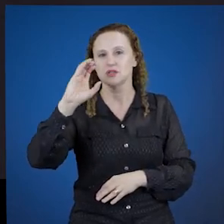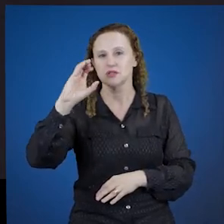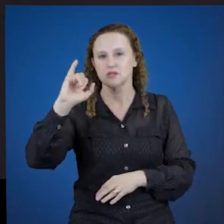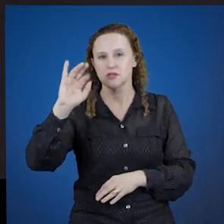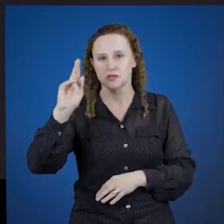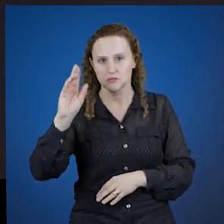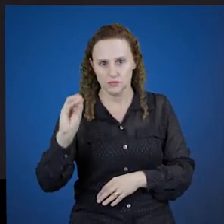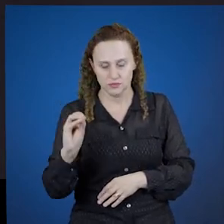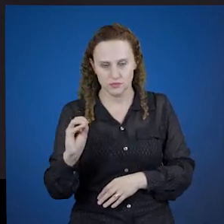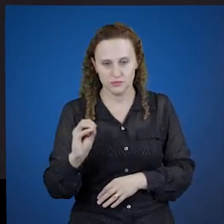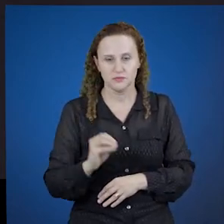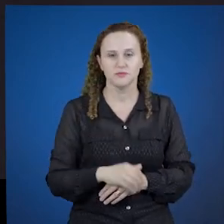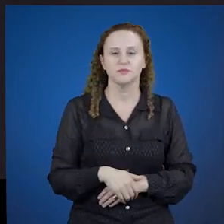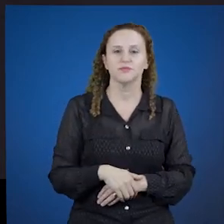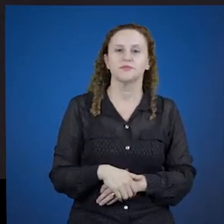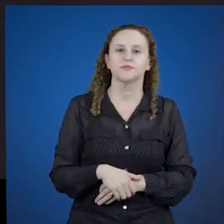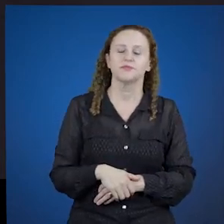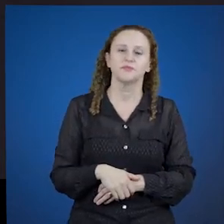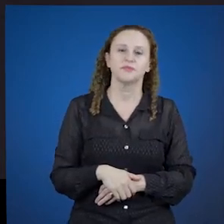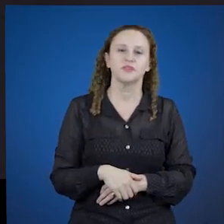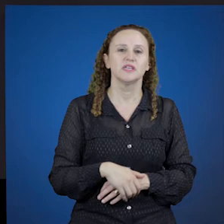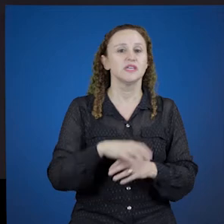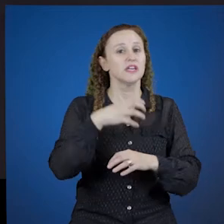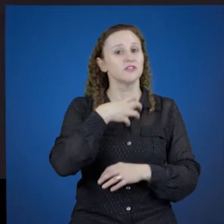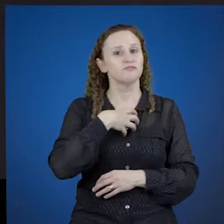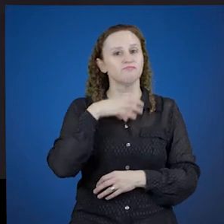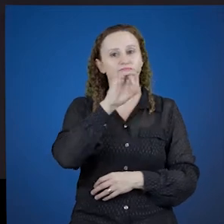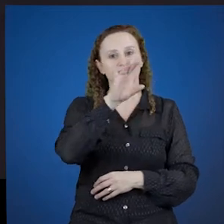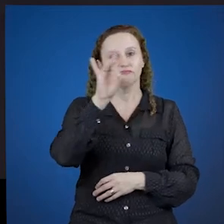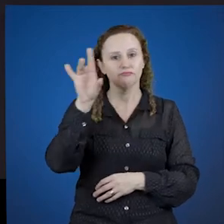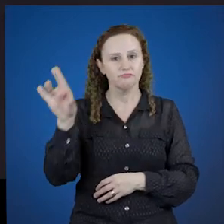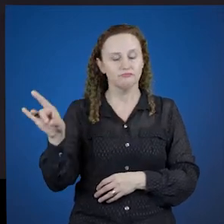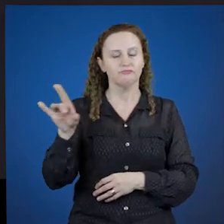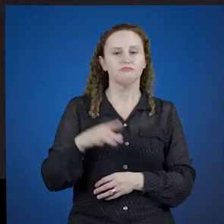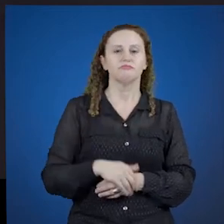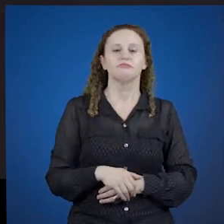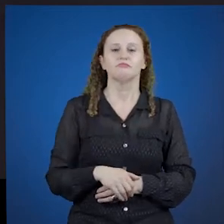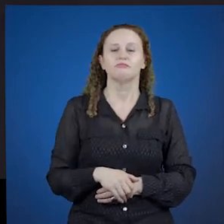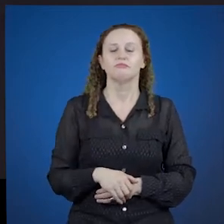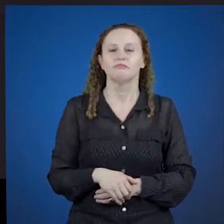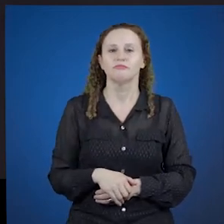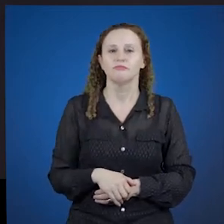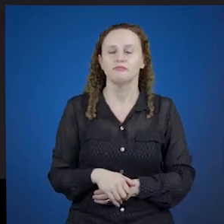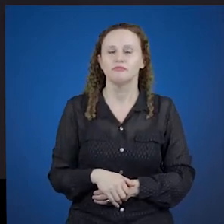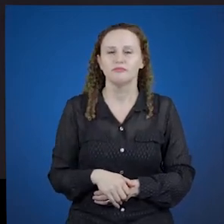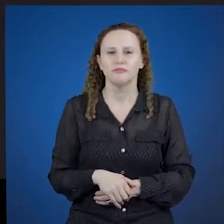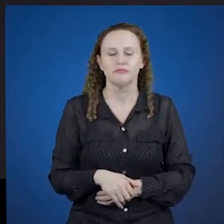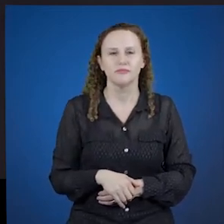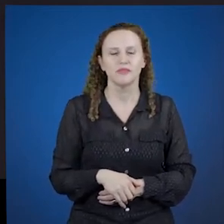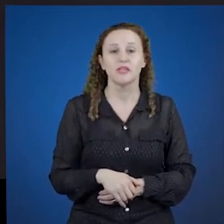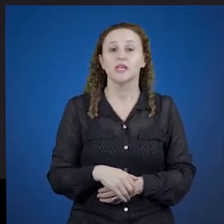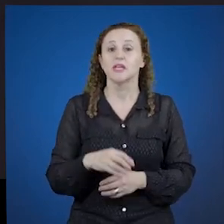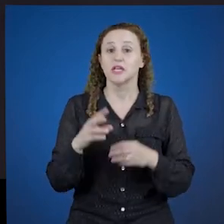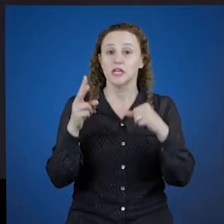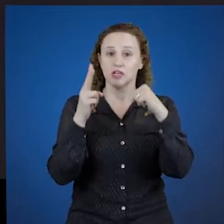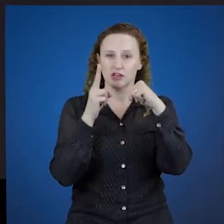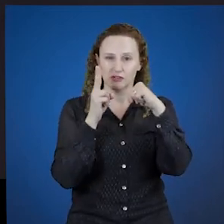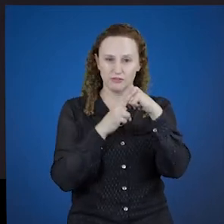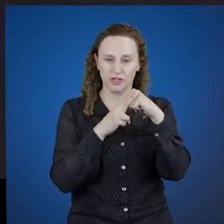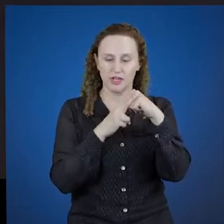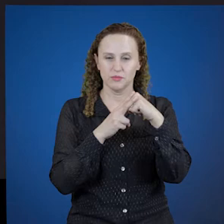amar, no gerúndio amando, e no particípio amado. Temos também, dentro do